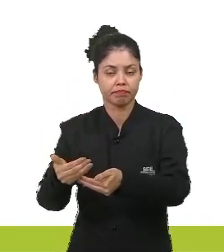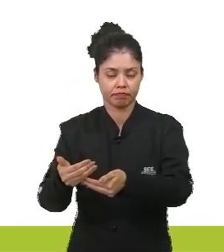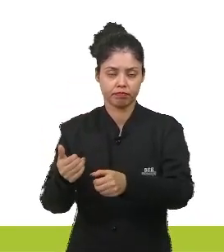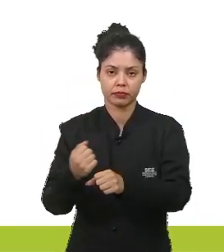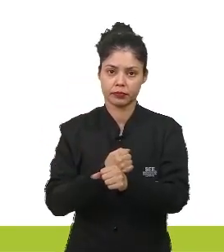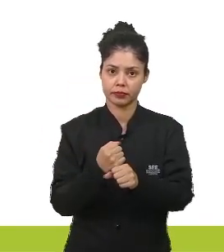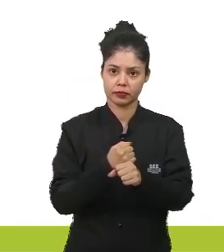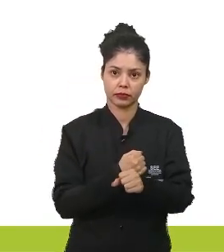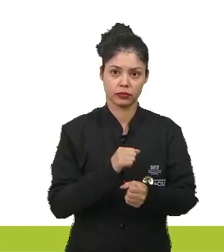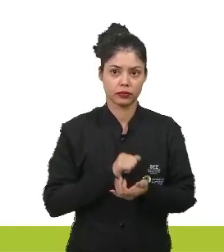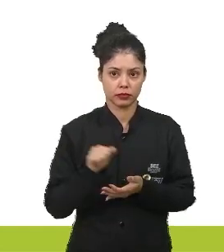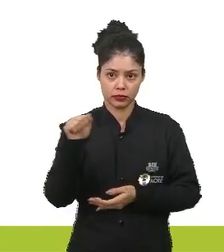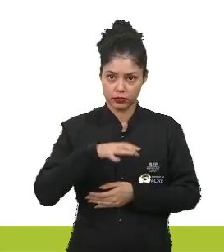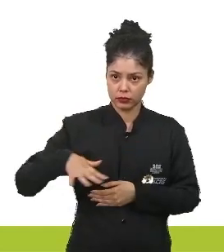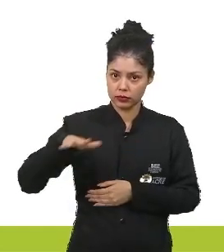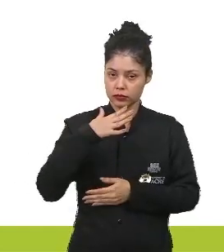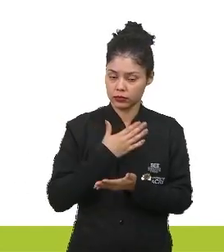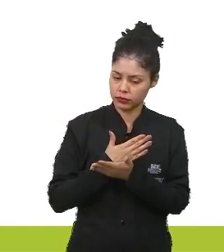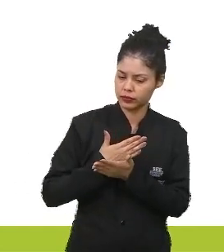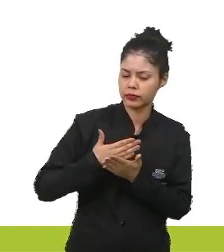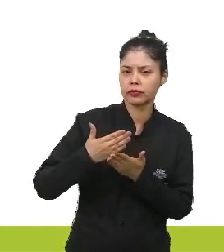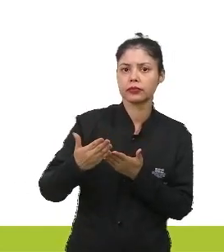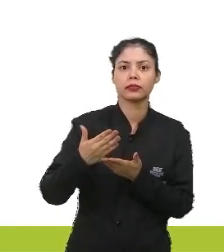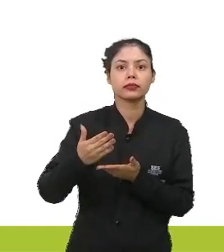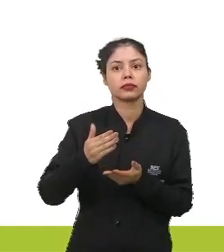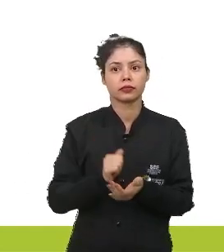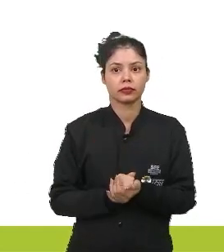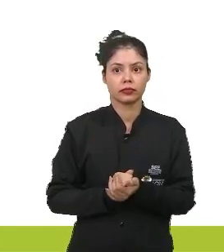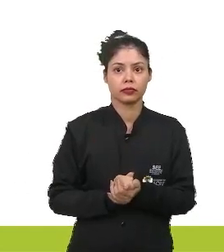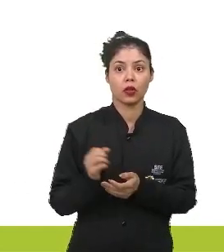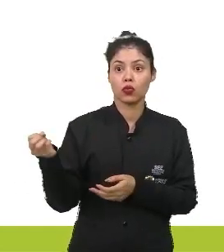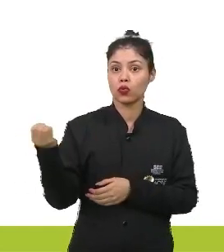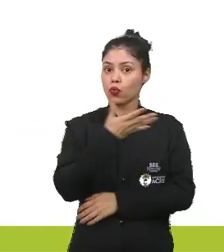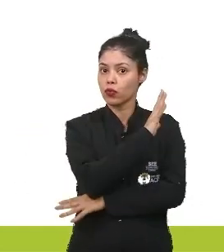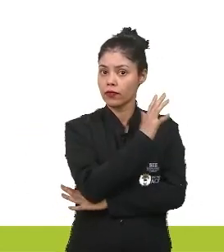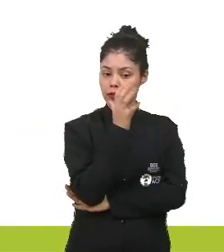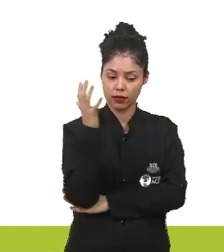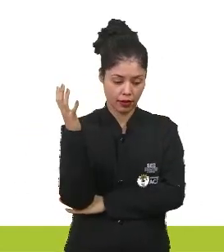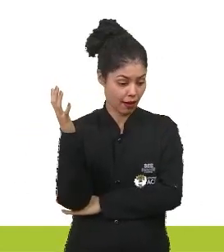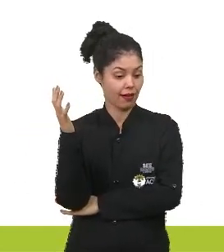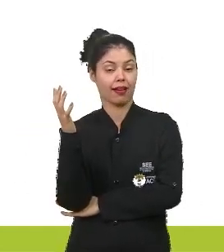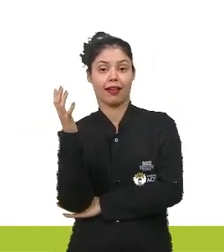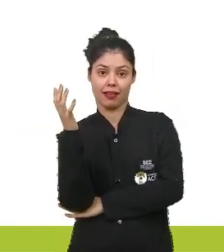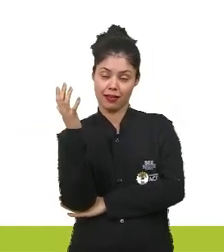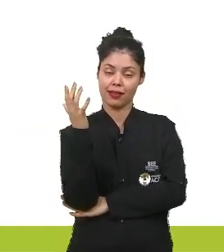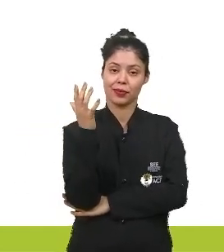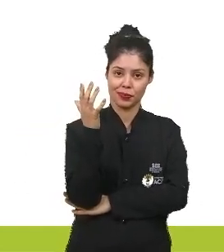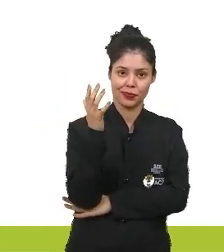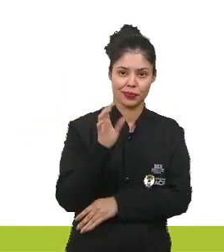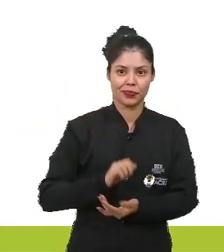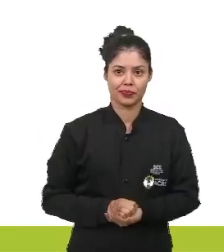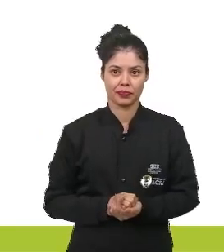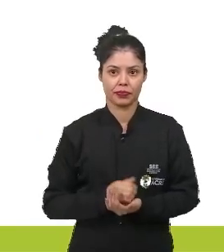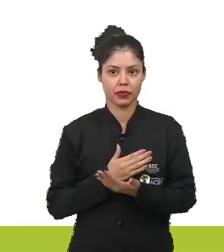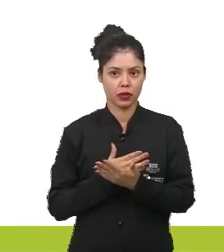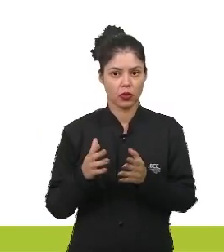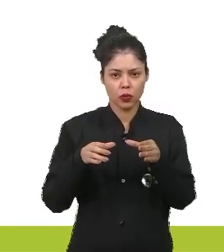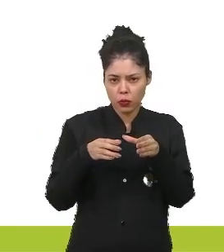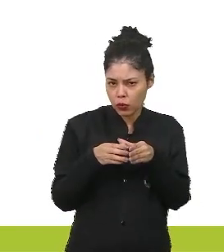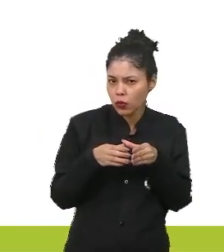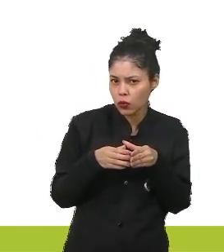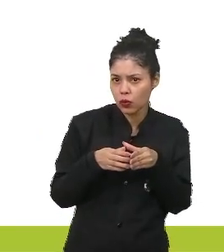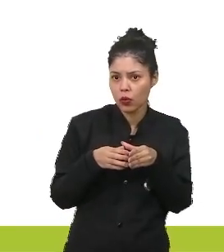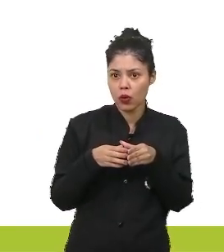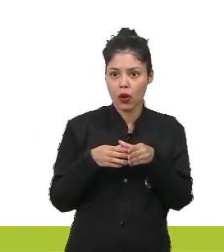essa área começa a reflorestar. Então começam umas comunidades que